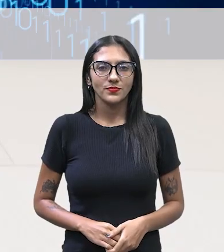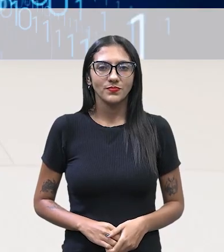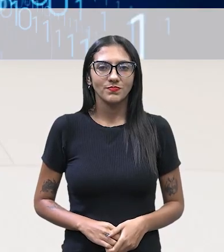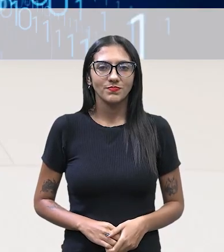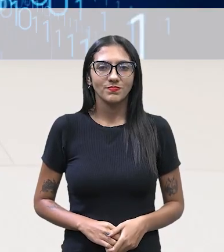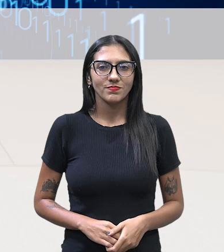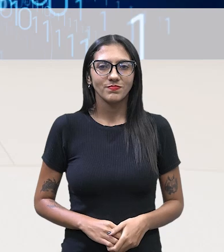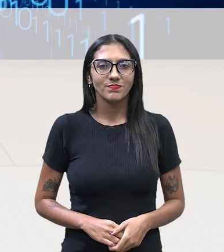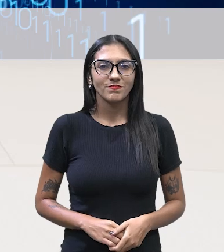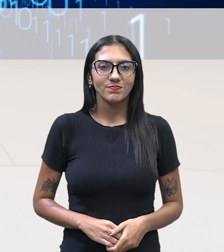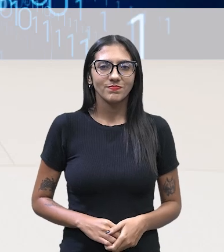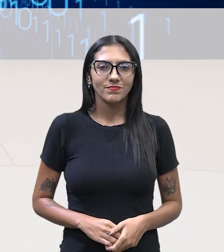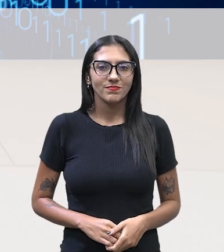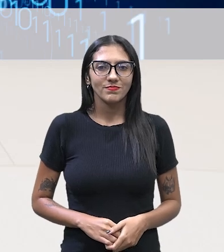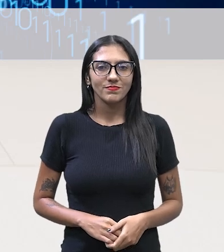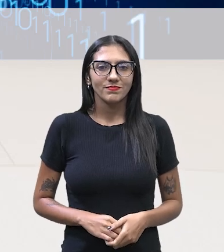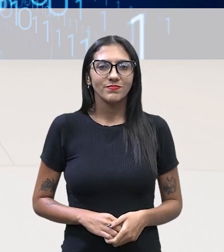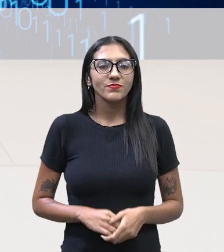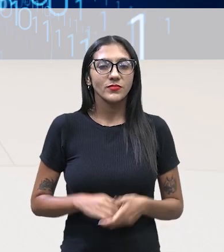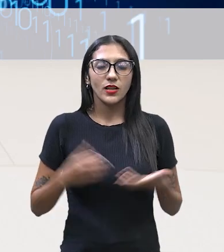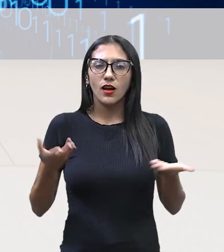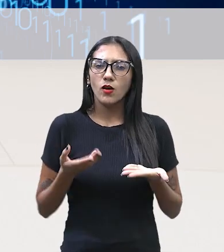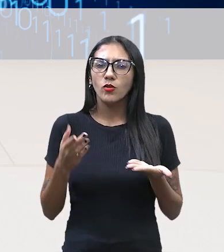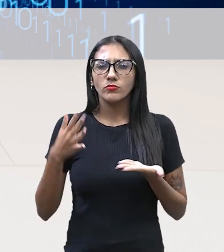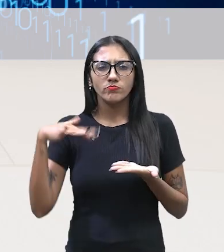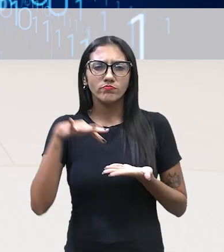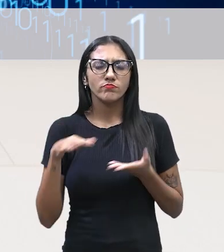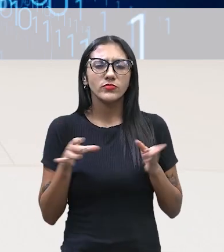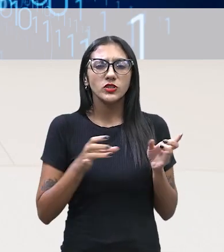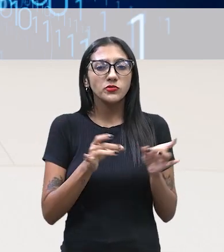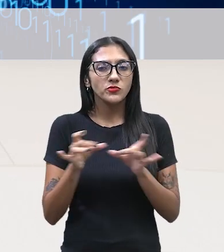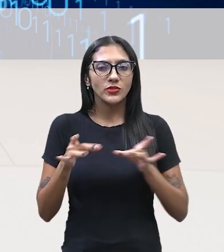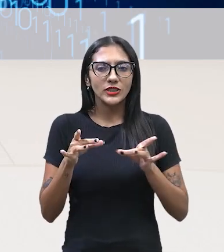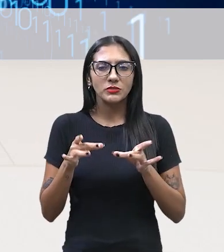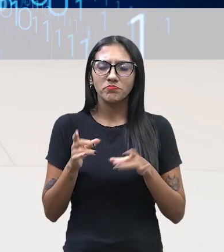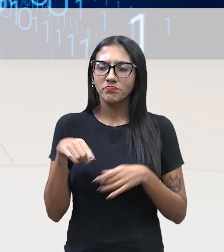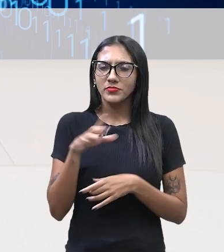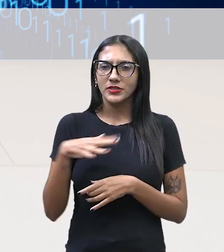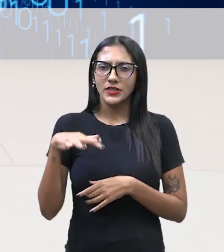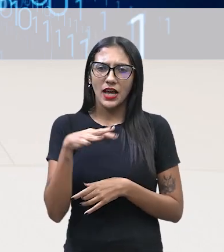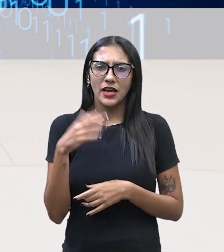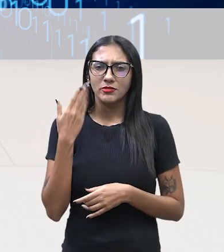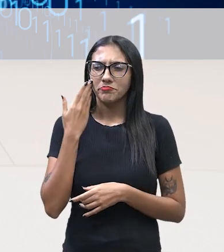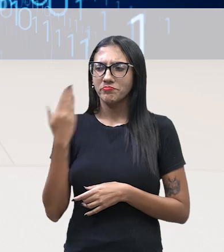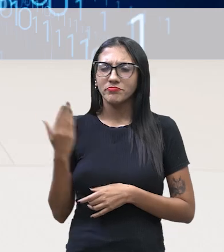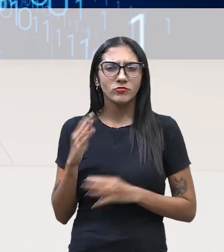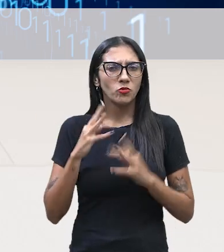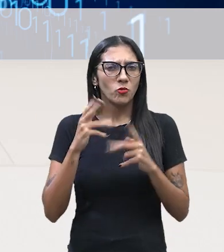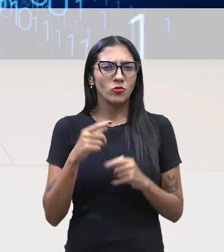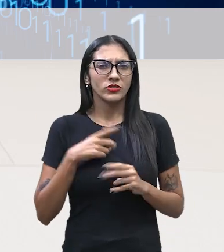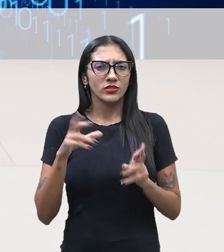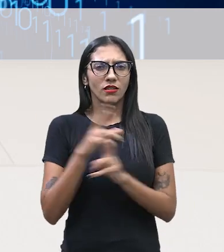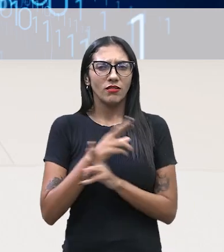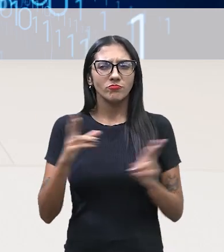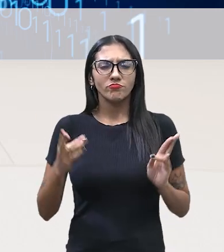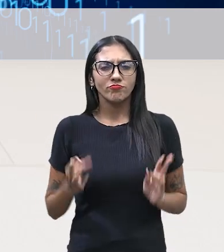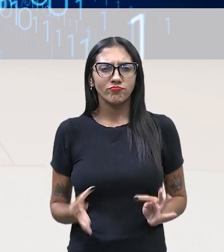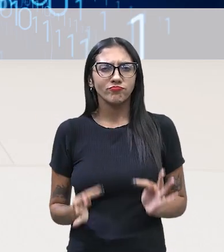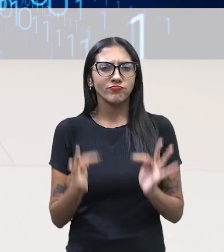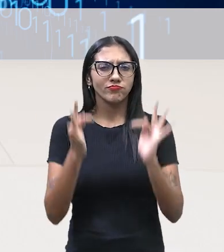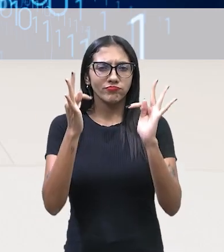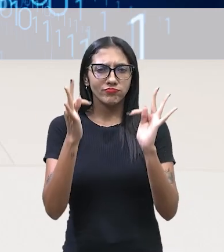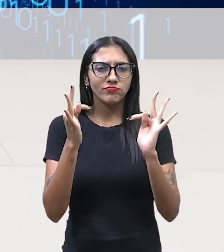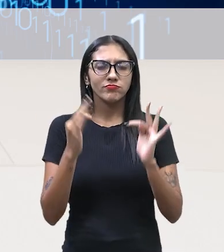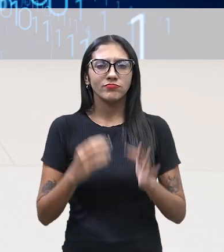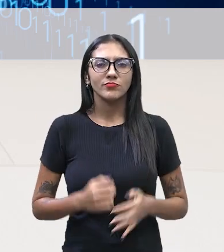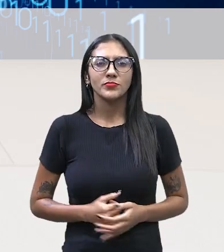Olha só. Então, agora nós vamos entrar para a parte de vendas, né, professora? Vamos Esse ambiente aqui, super tecnológico. Tudo. Mudamos. Saímos no meio